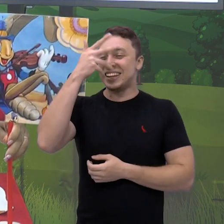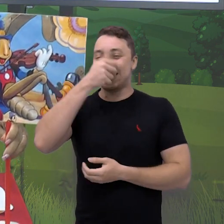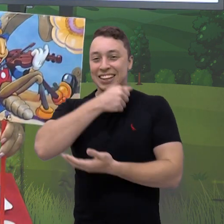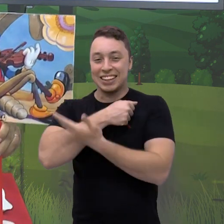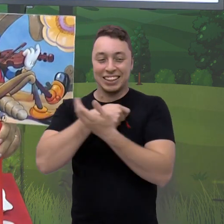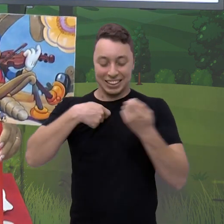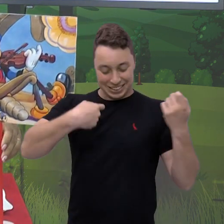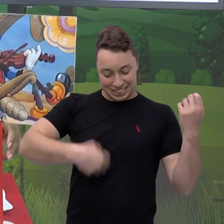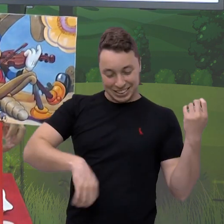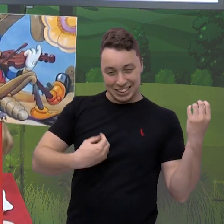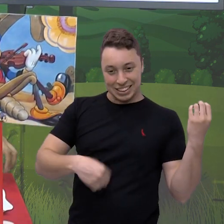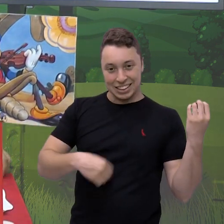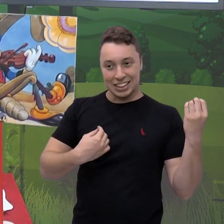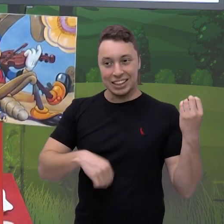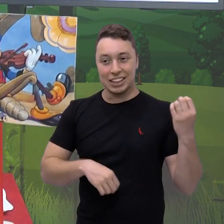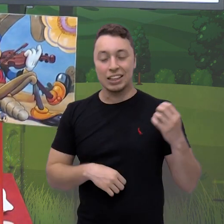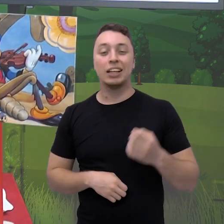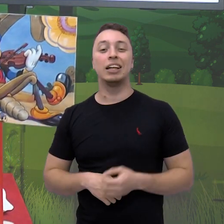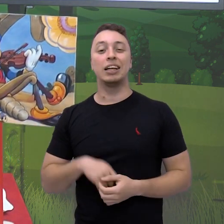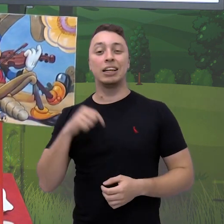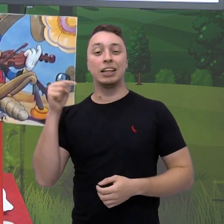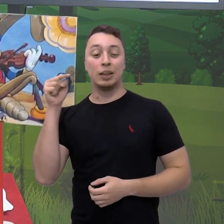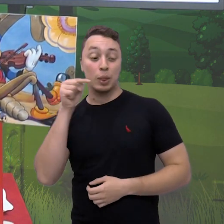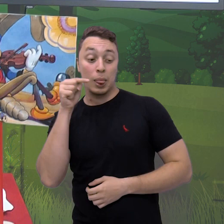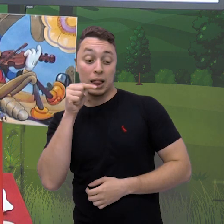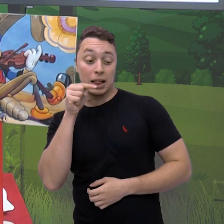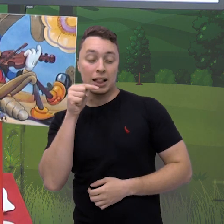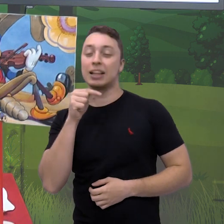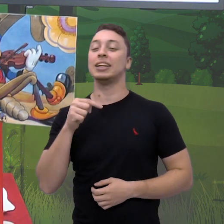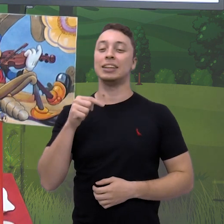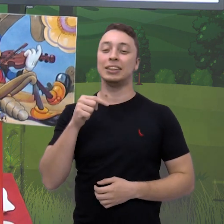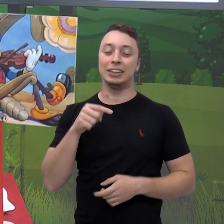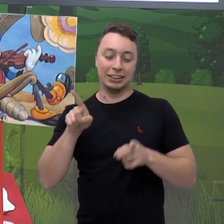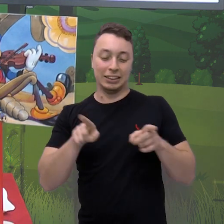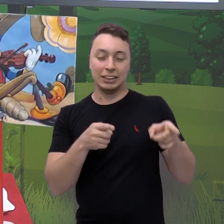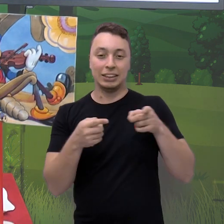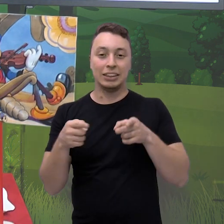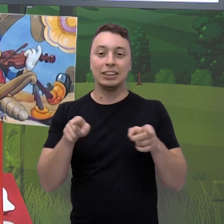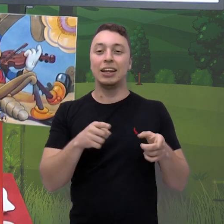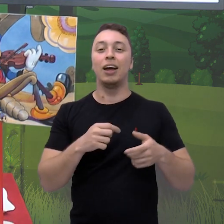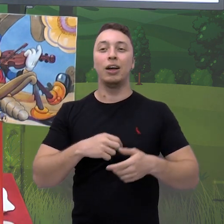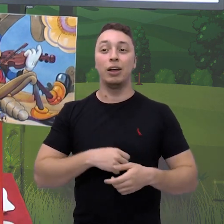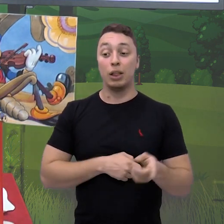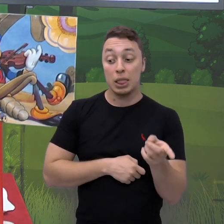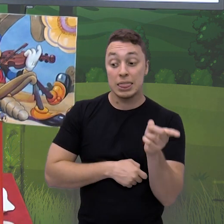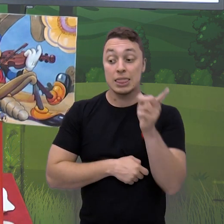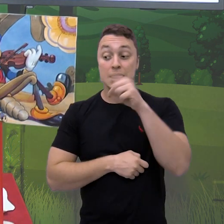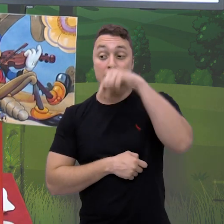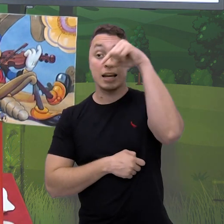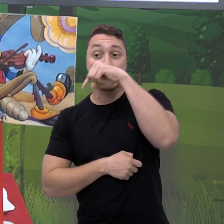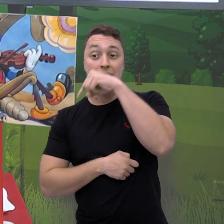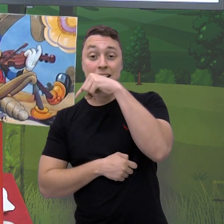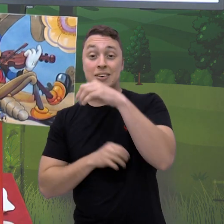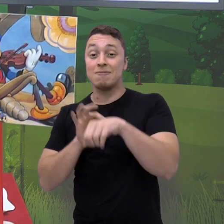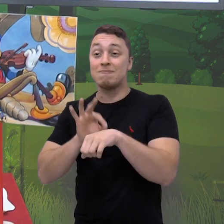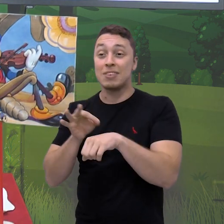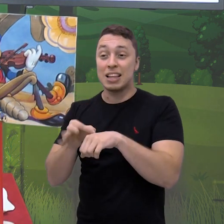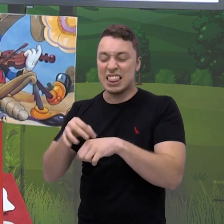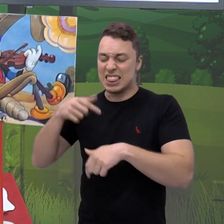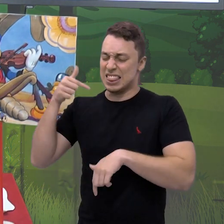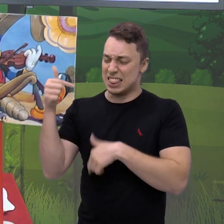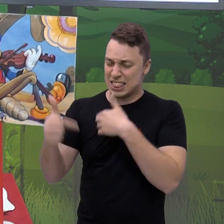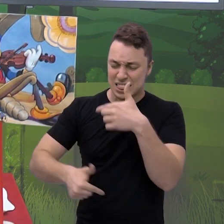e cantando lá. Enquanto ela cantava, as formigas trabalhavam e